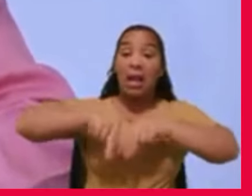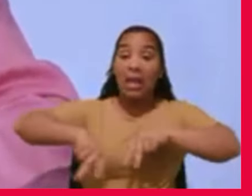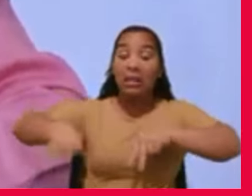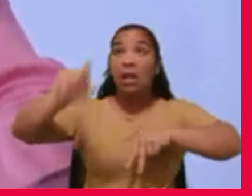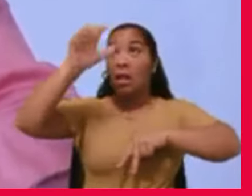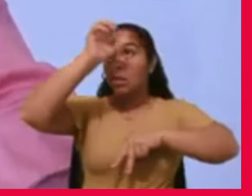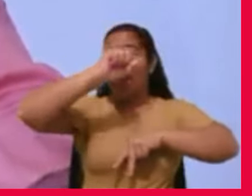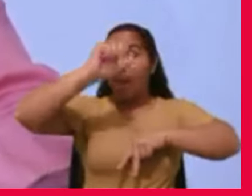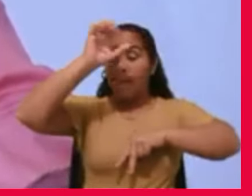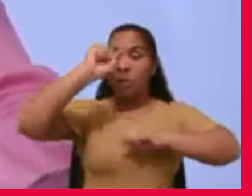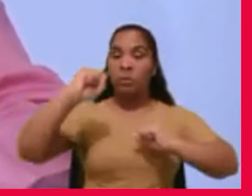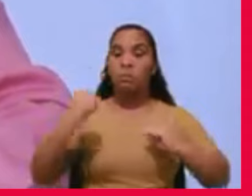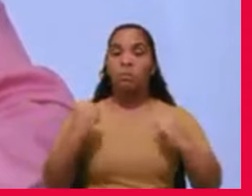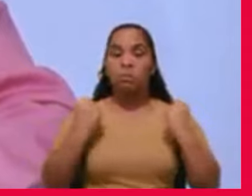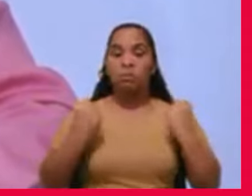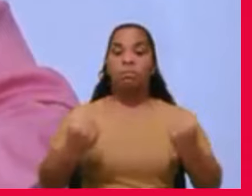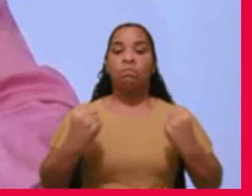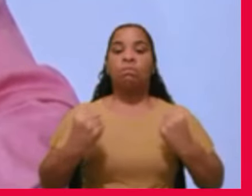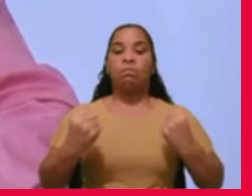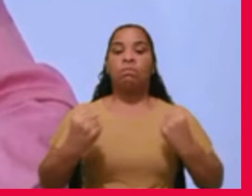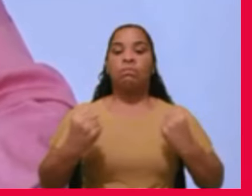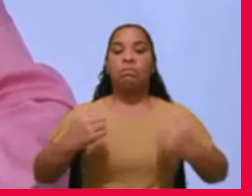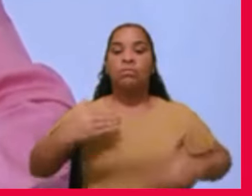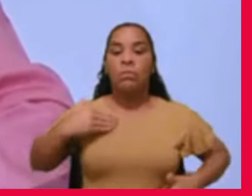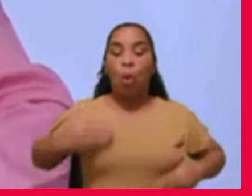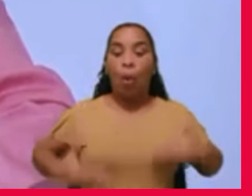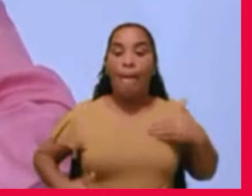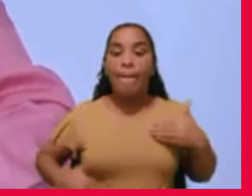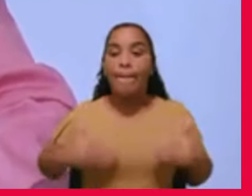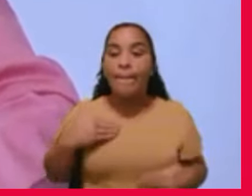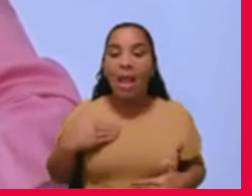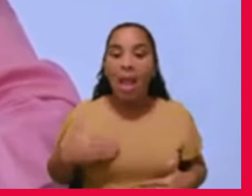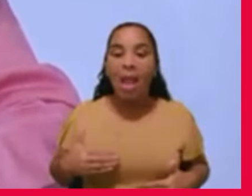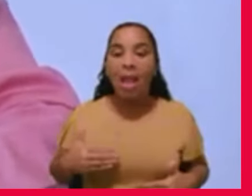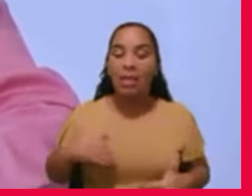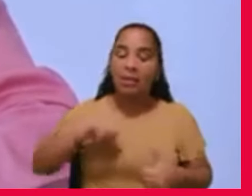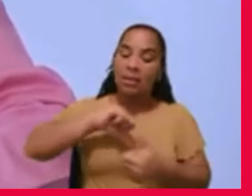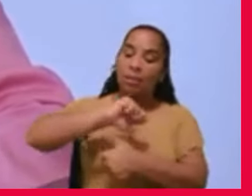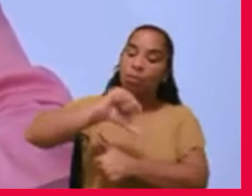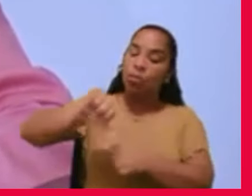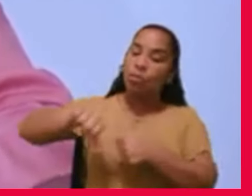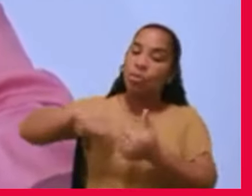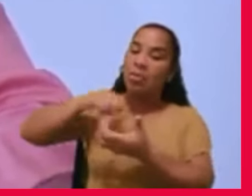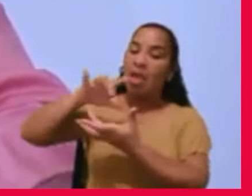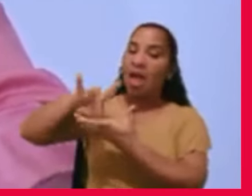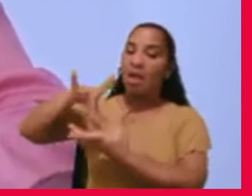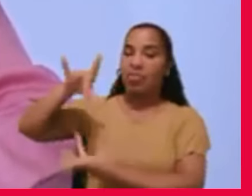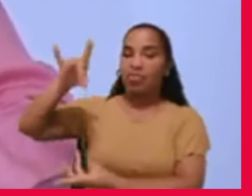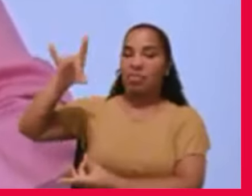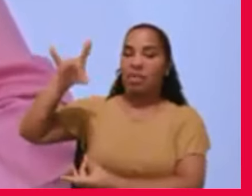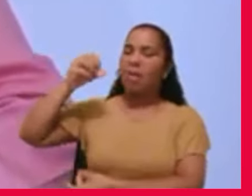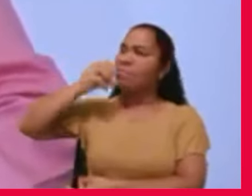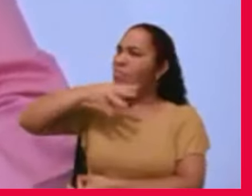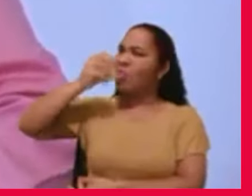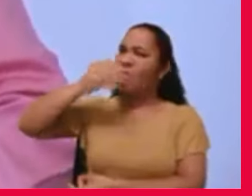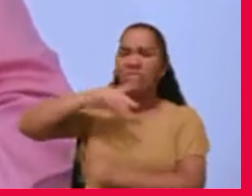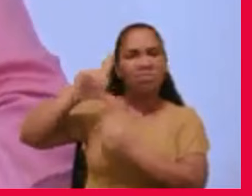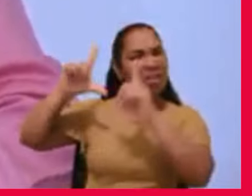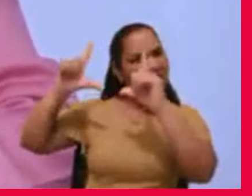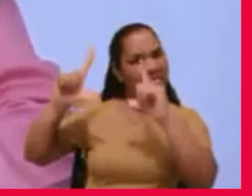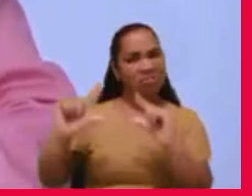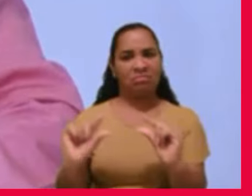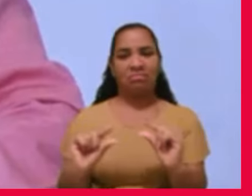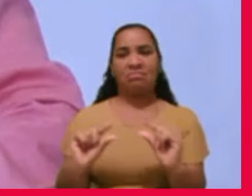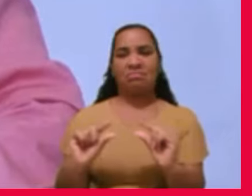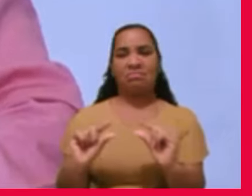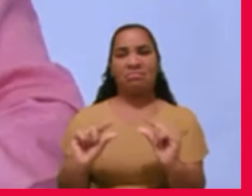para que a matéria seja espiritual, isto é, menos bruta. Há pessoas que têm